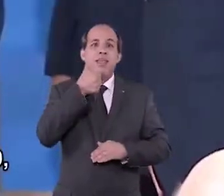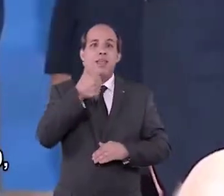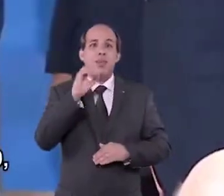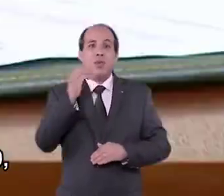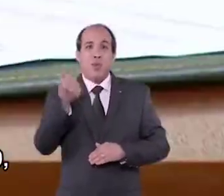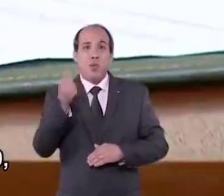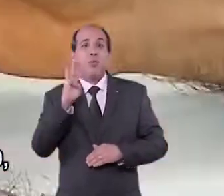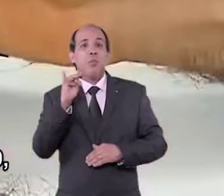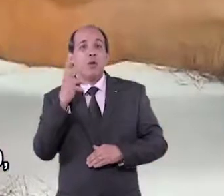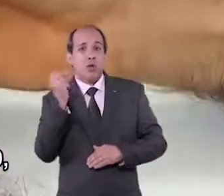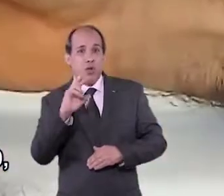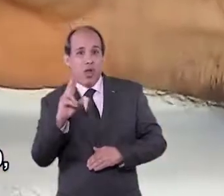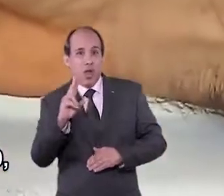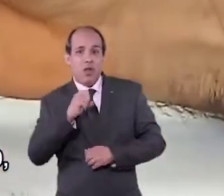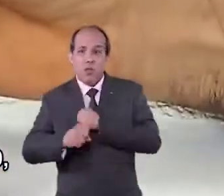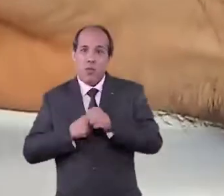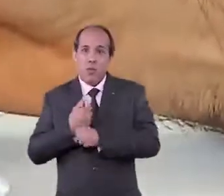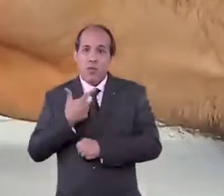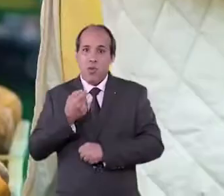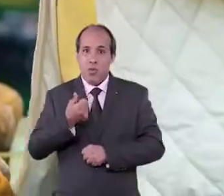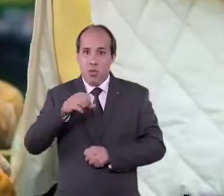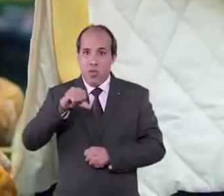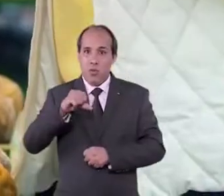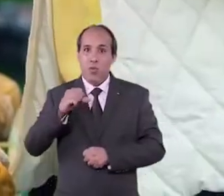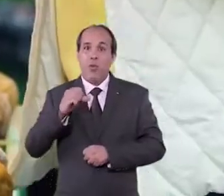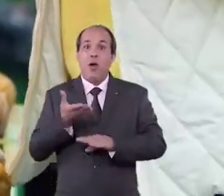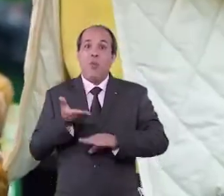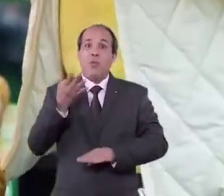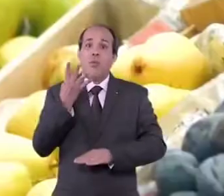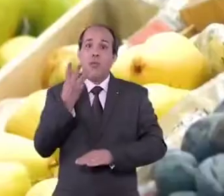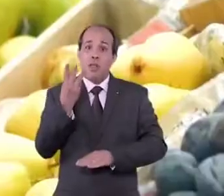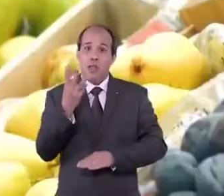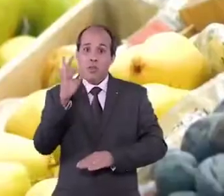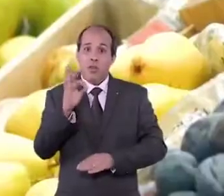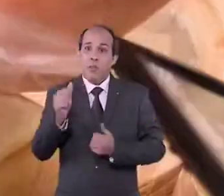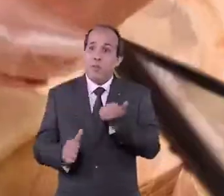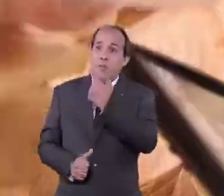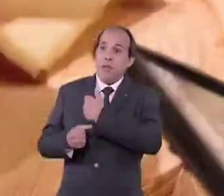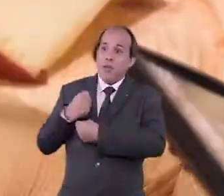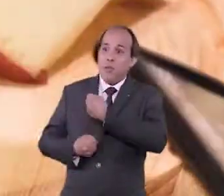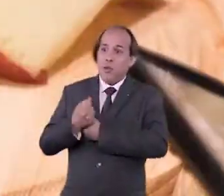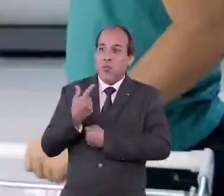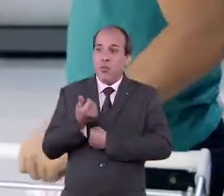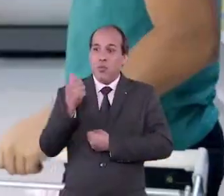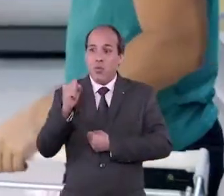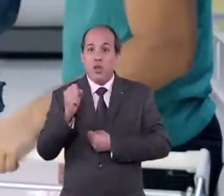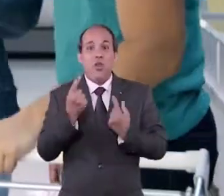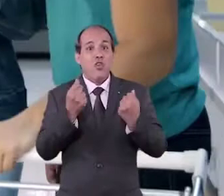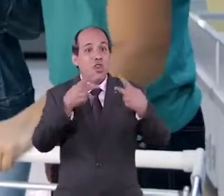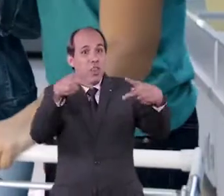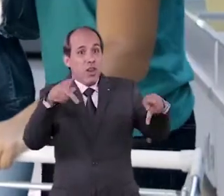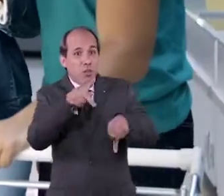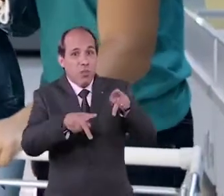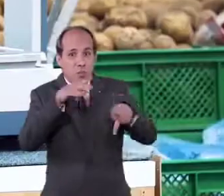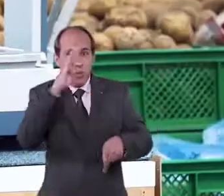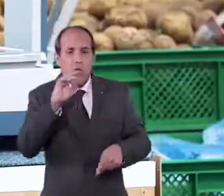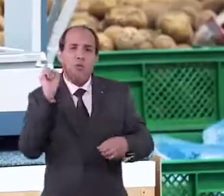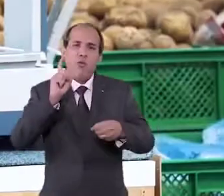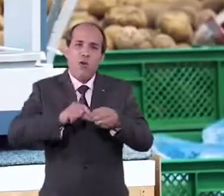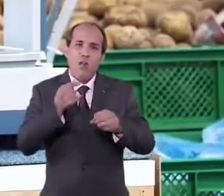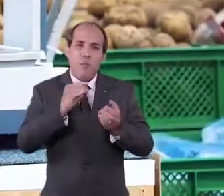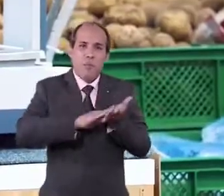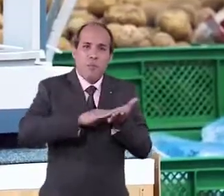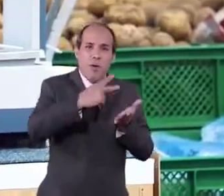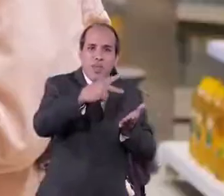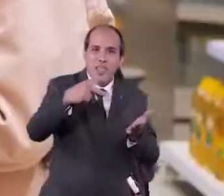101 bilhões em 2019. 43% a mais que em 2018. Dinheiro do brasileiro que vai